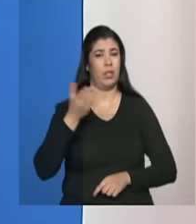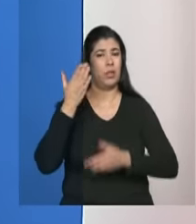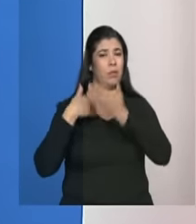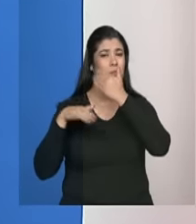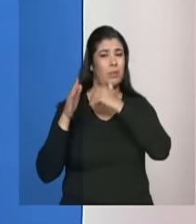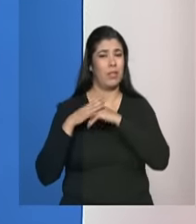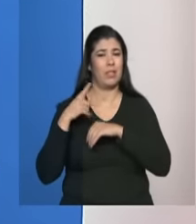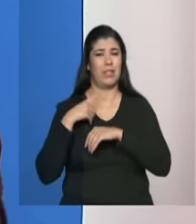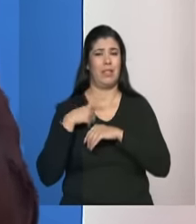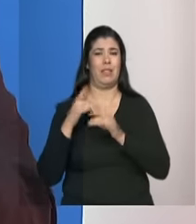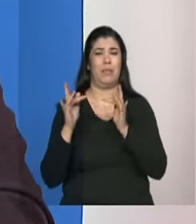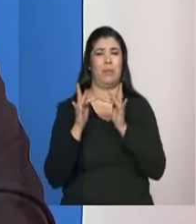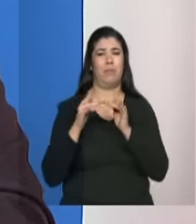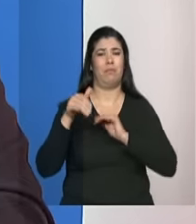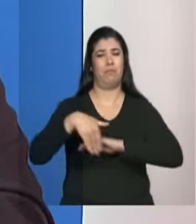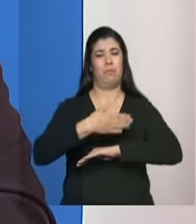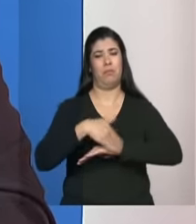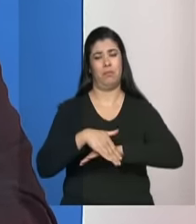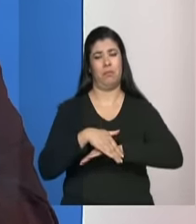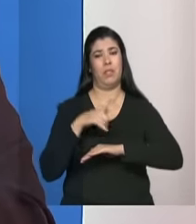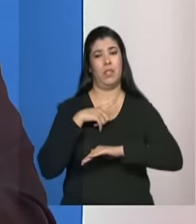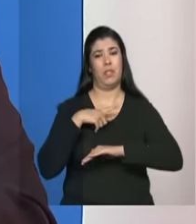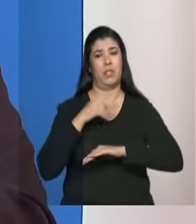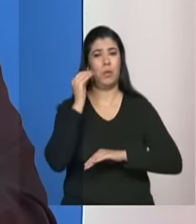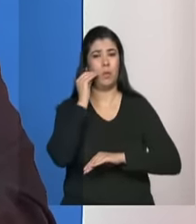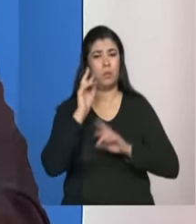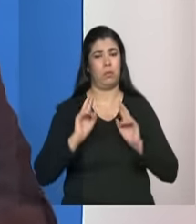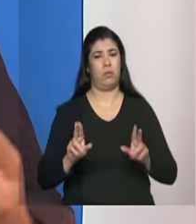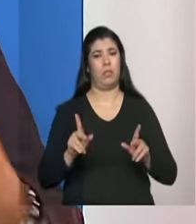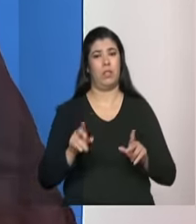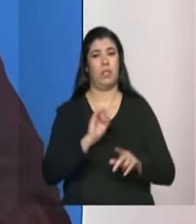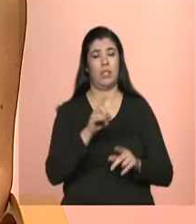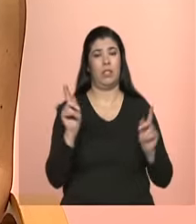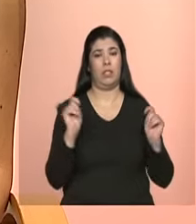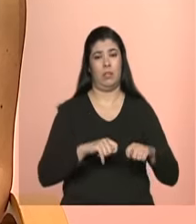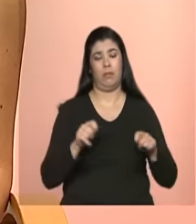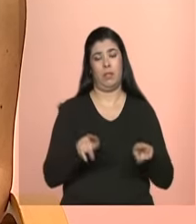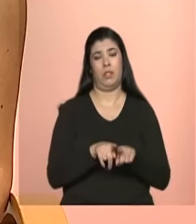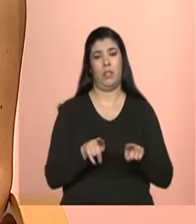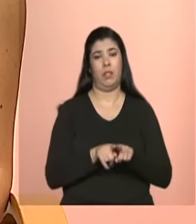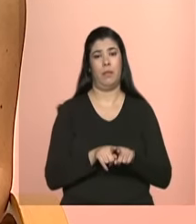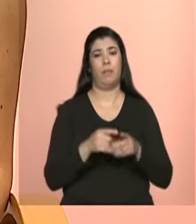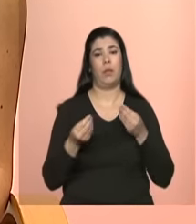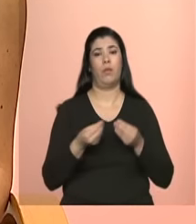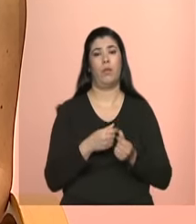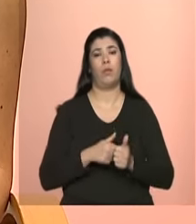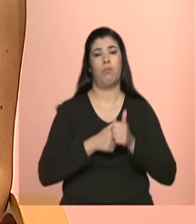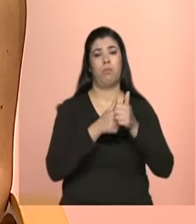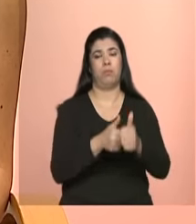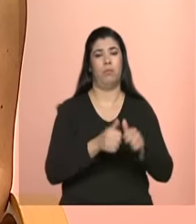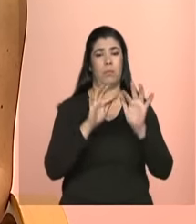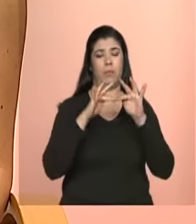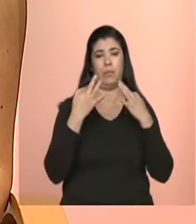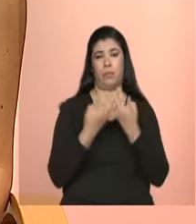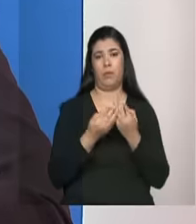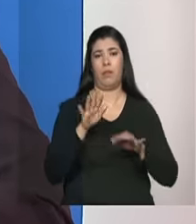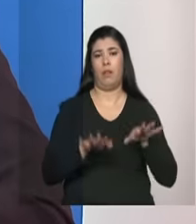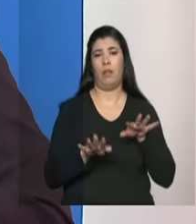na rua e dentro do possível trabalhar as possibilidades de família que nós temos hoje porque a gente às vezes